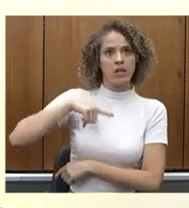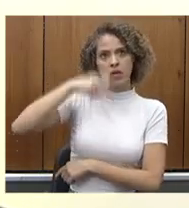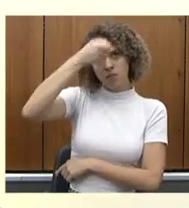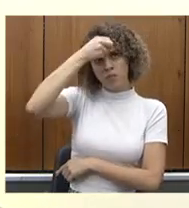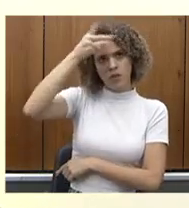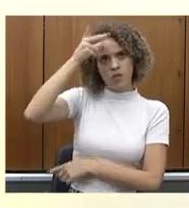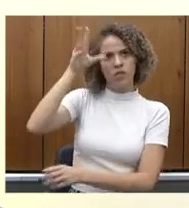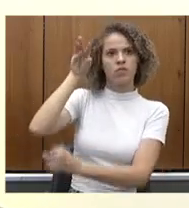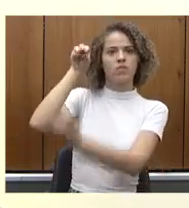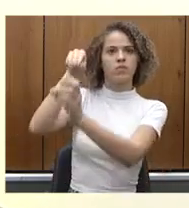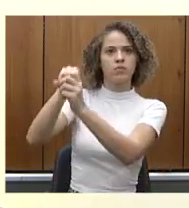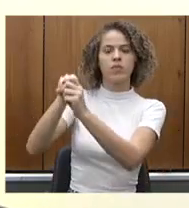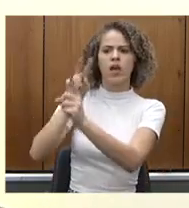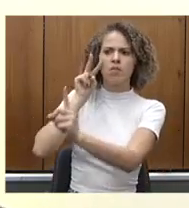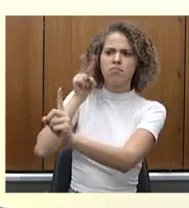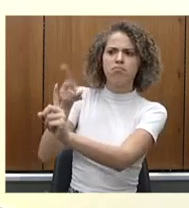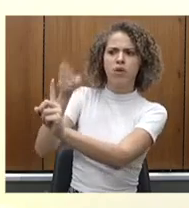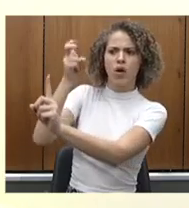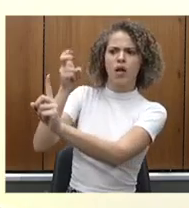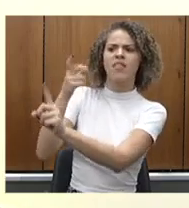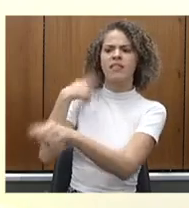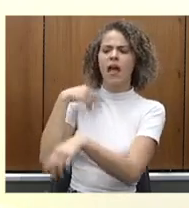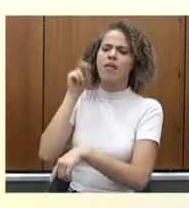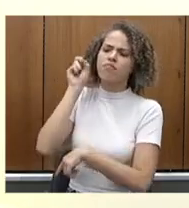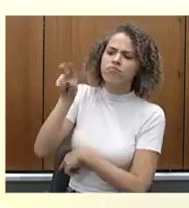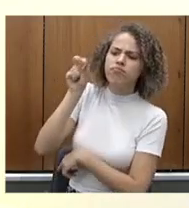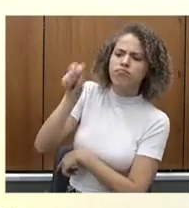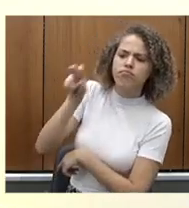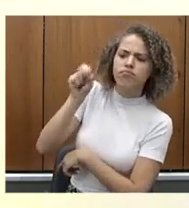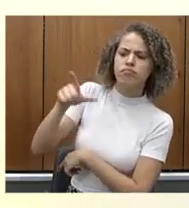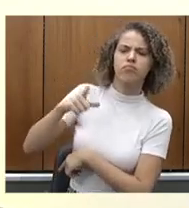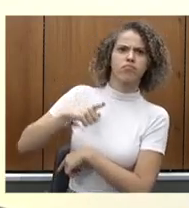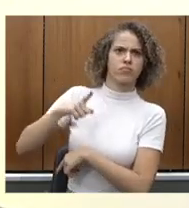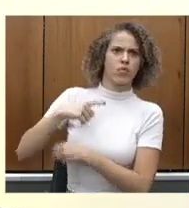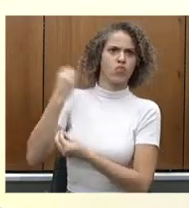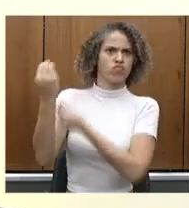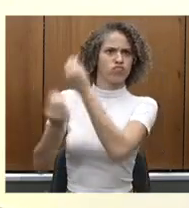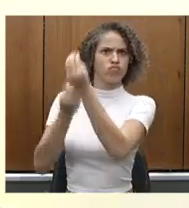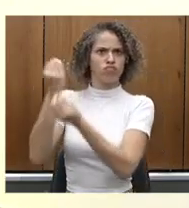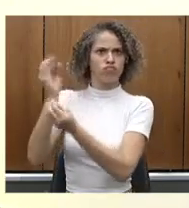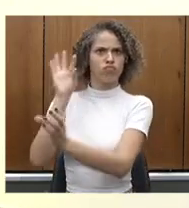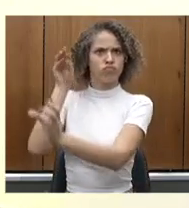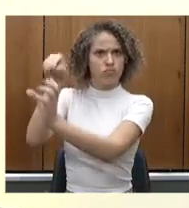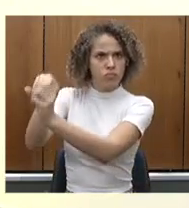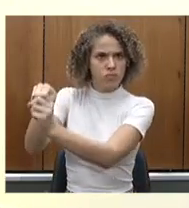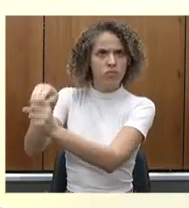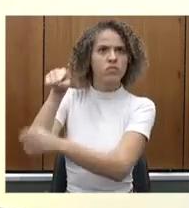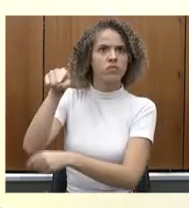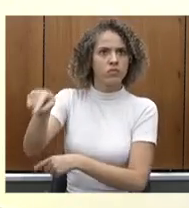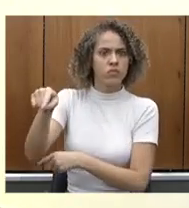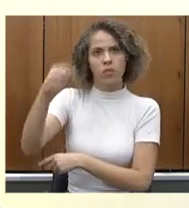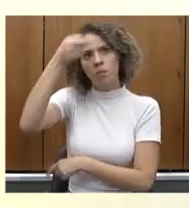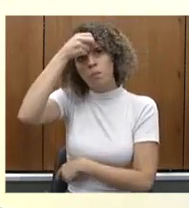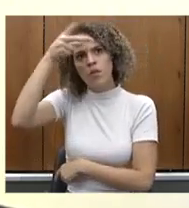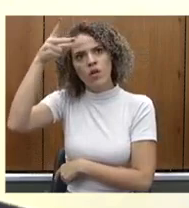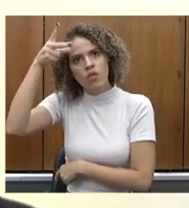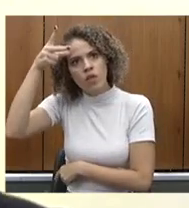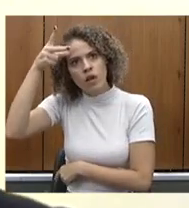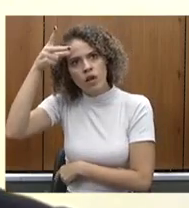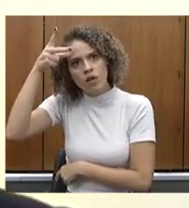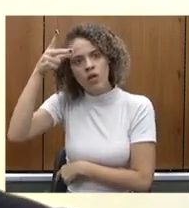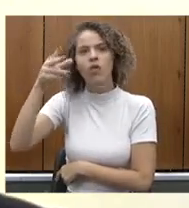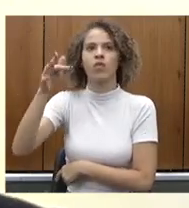o senhor sabe que acompanha muito de perto essa questão, pelo carinho que tenho por Unaí, pelo carinho que tenho pela luta do prefeito Zé Gomes